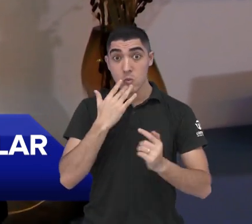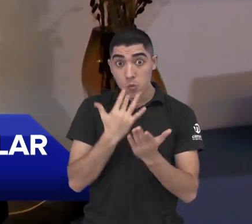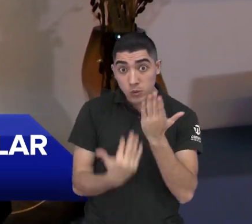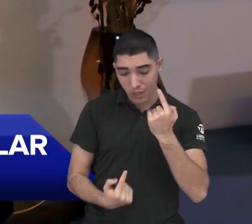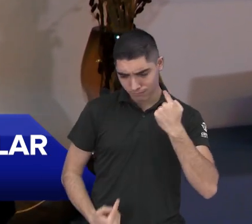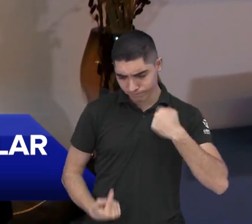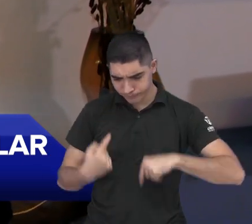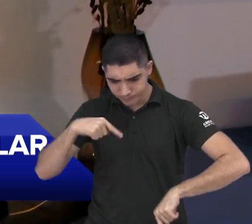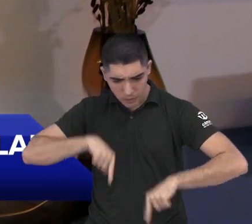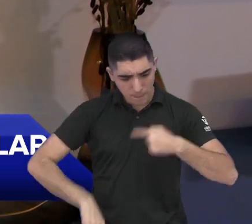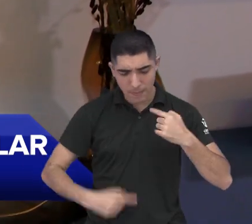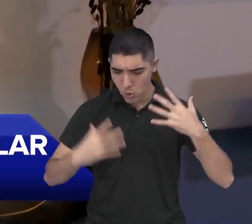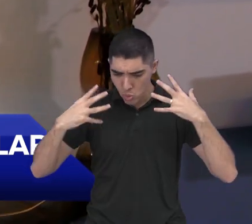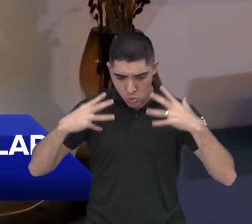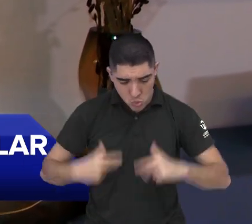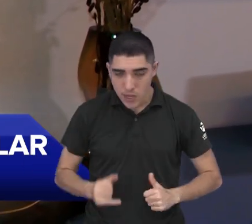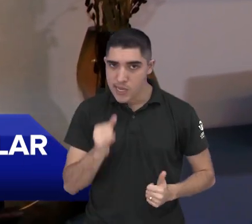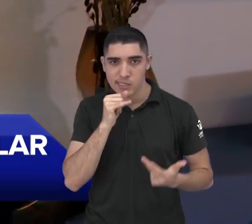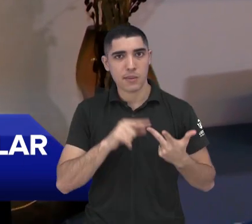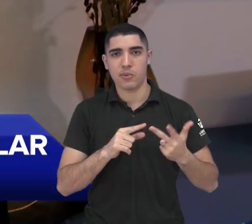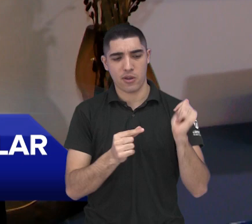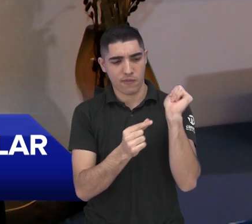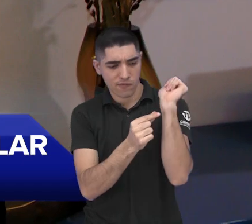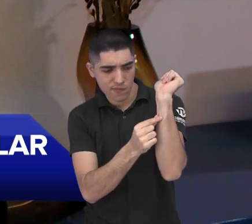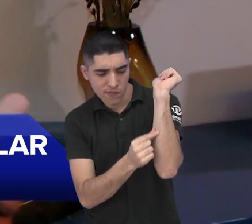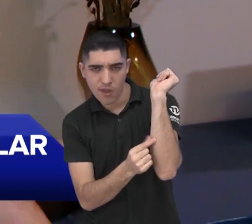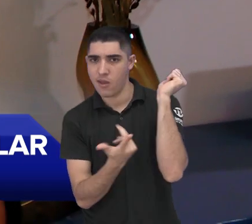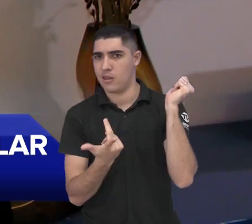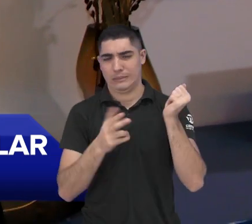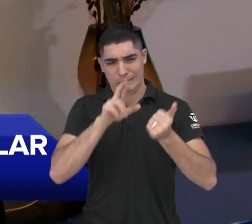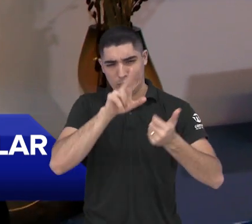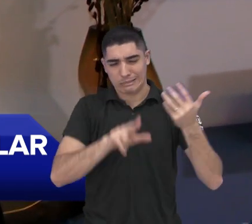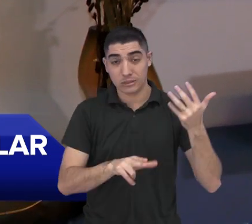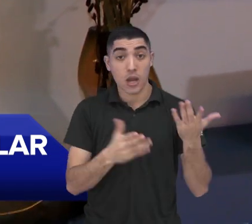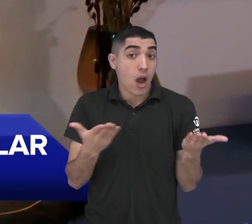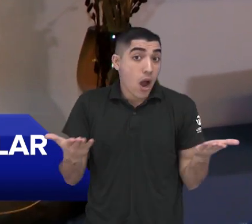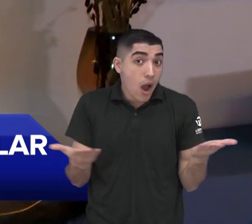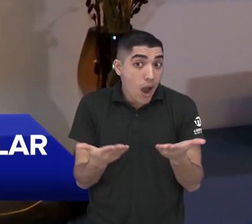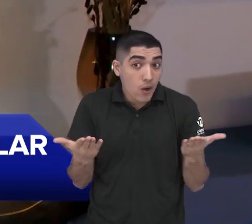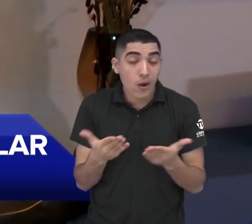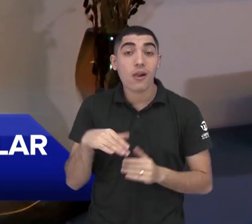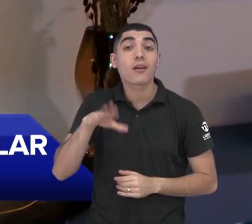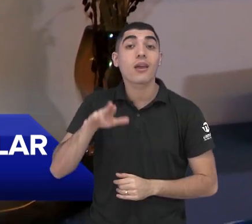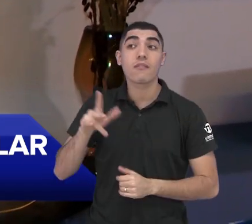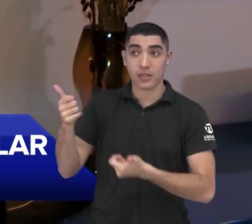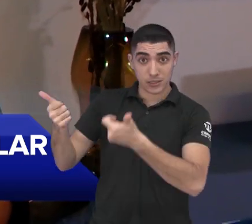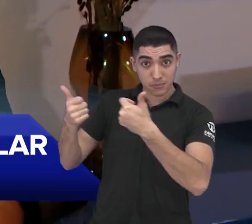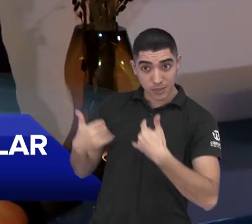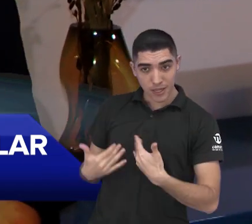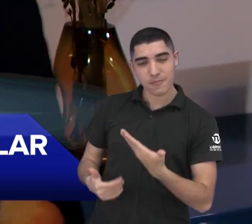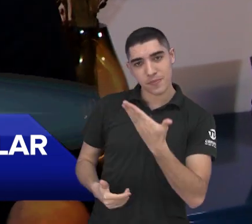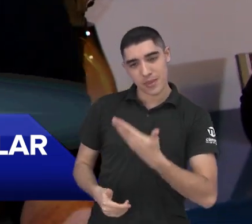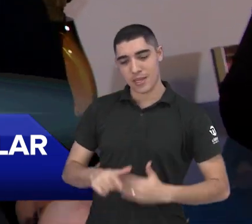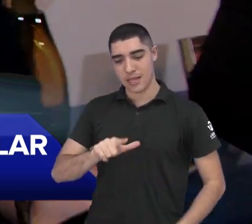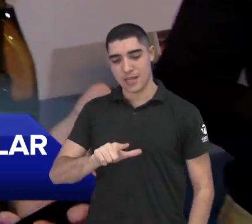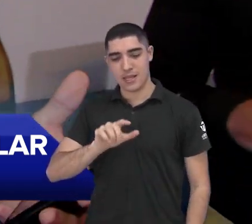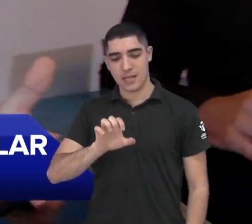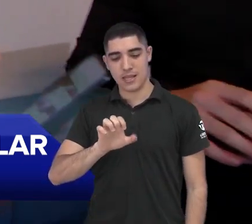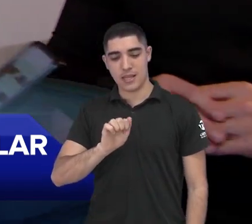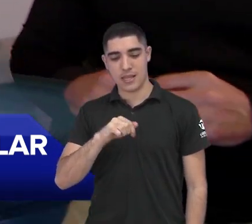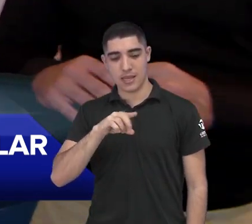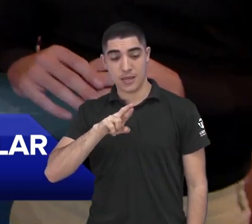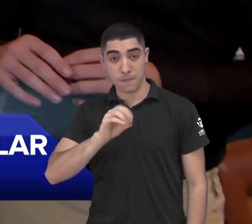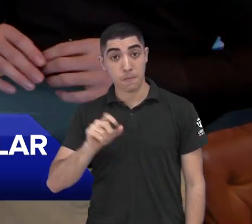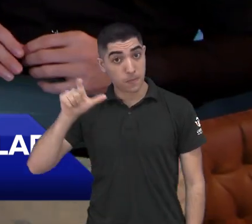a tudo que compõe o sistema circulatório do corpo, como artérias e veias, enfim. Quem sabe tudo do assunto, vai tirar as nossas dúvidas,